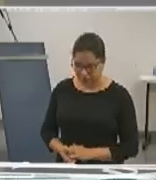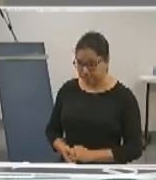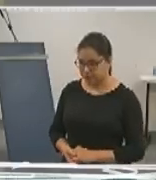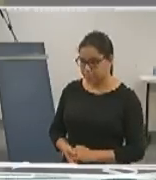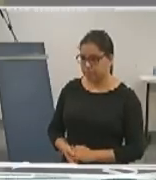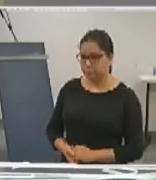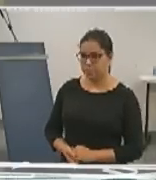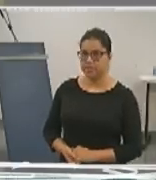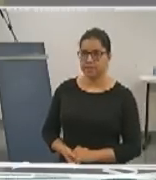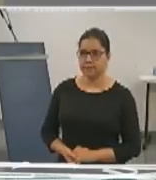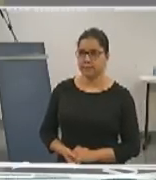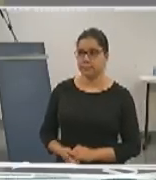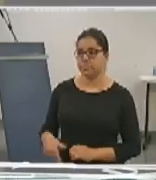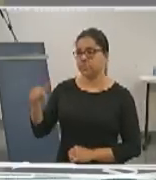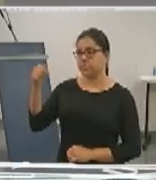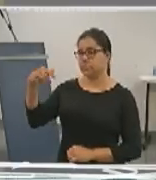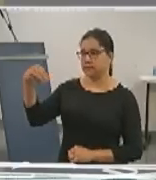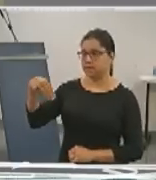Sete minutos, professor.